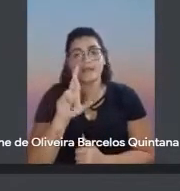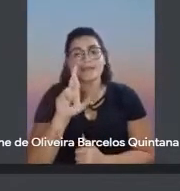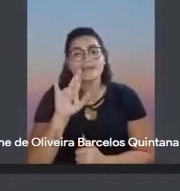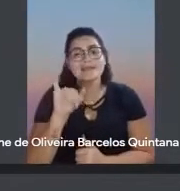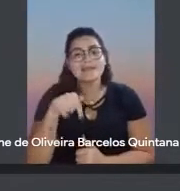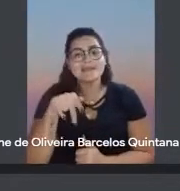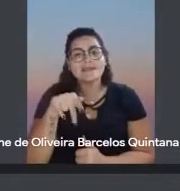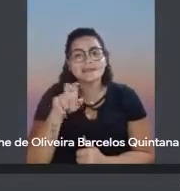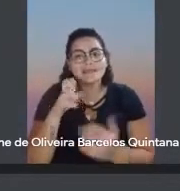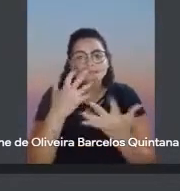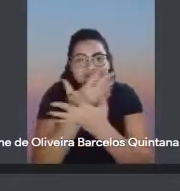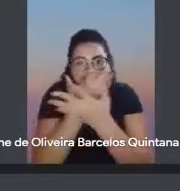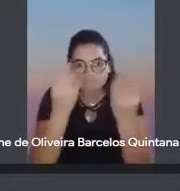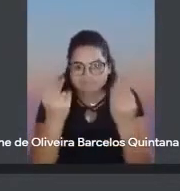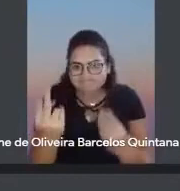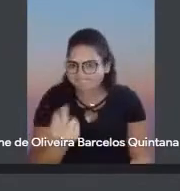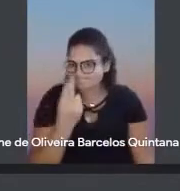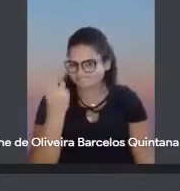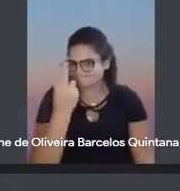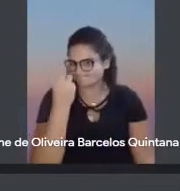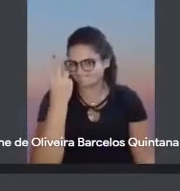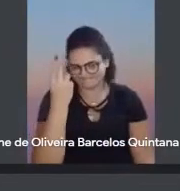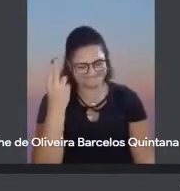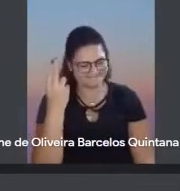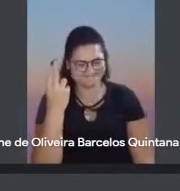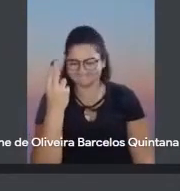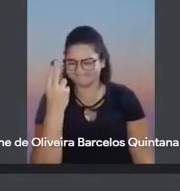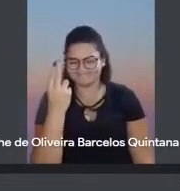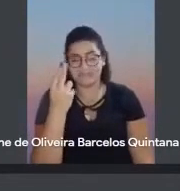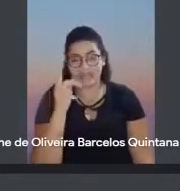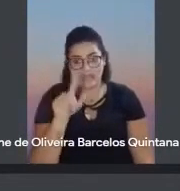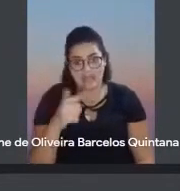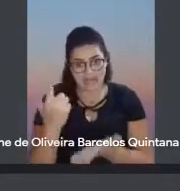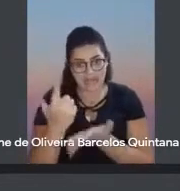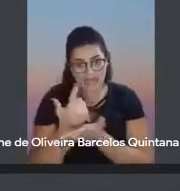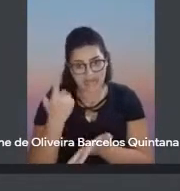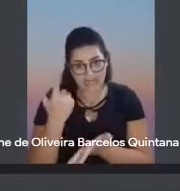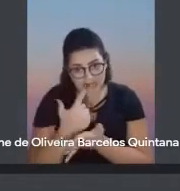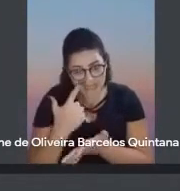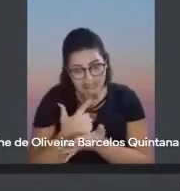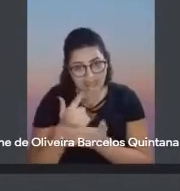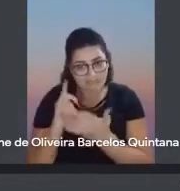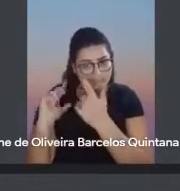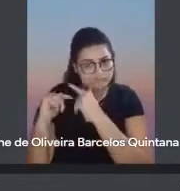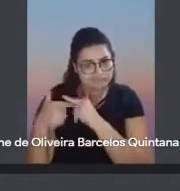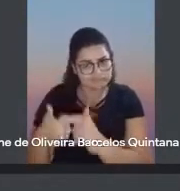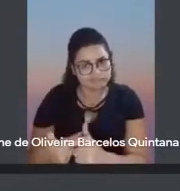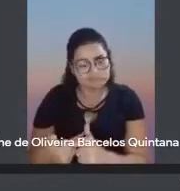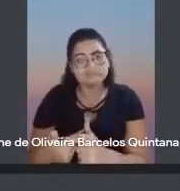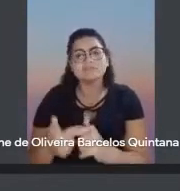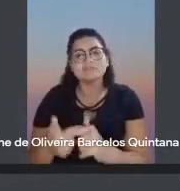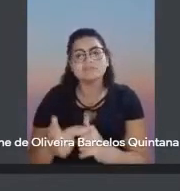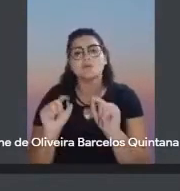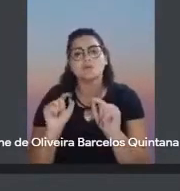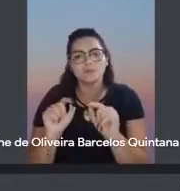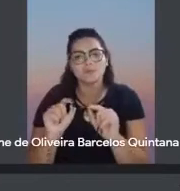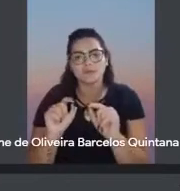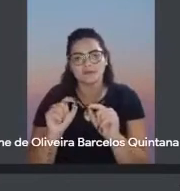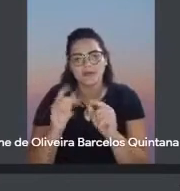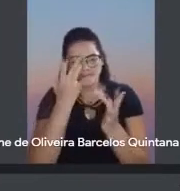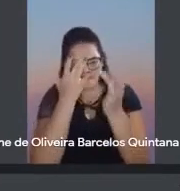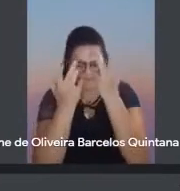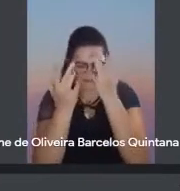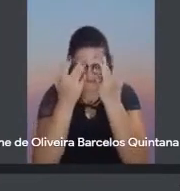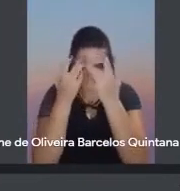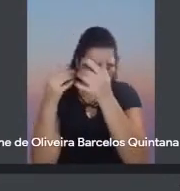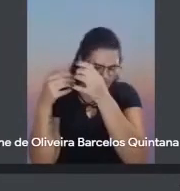inesquecíveis, né? São livros, obras, que se ocultam nas dobras da memória,